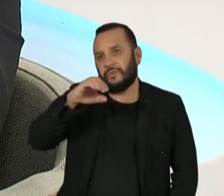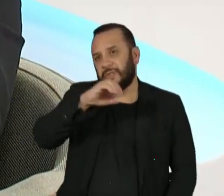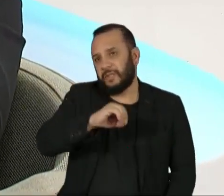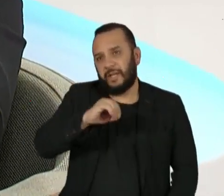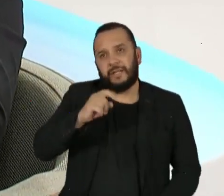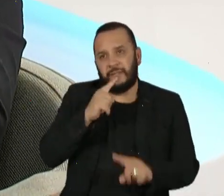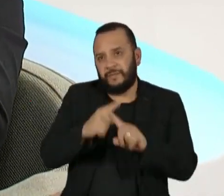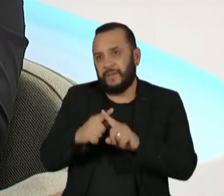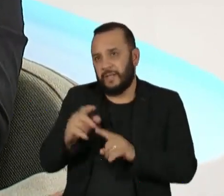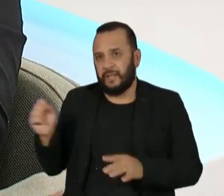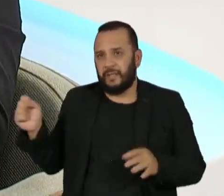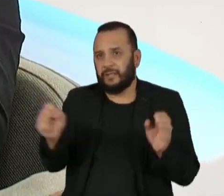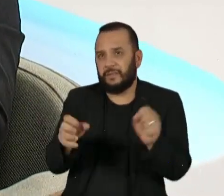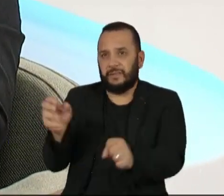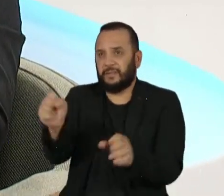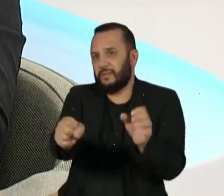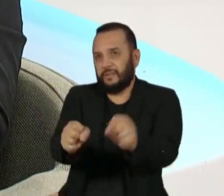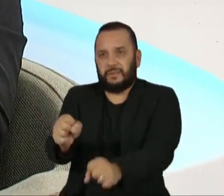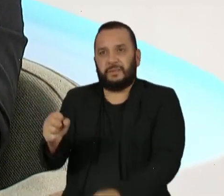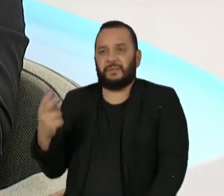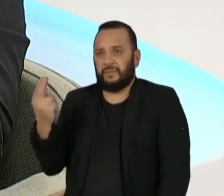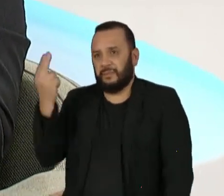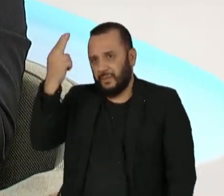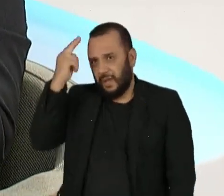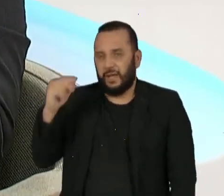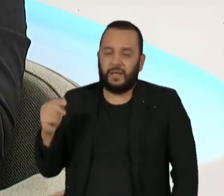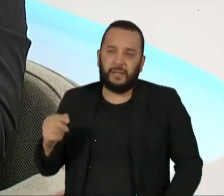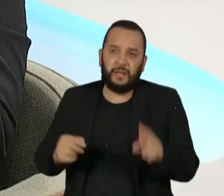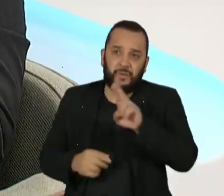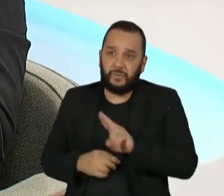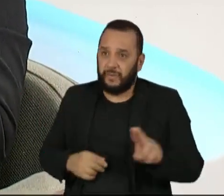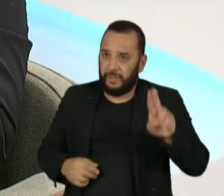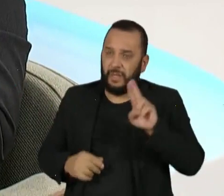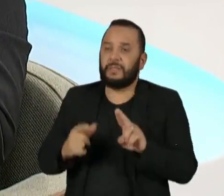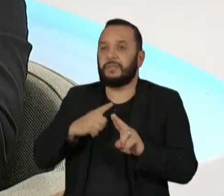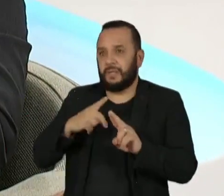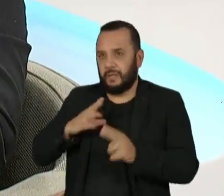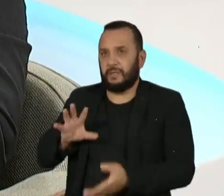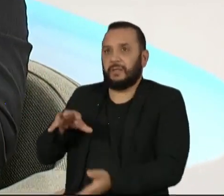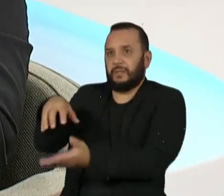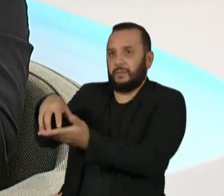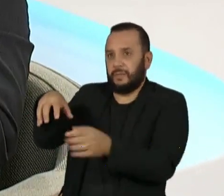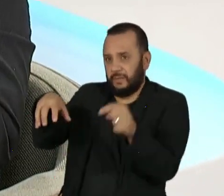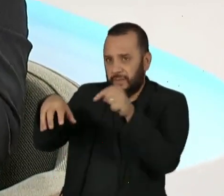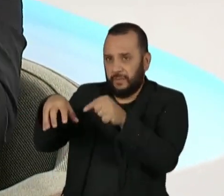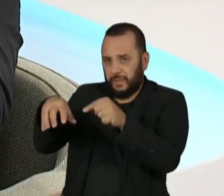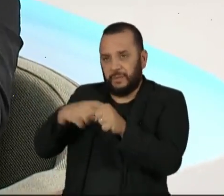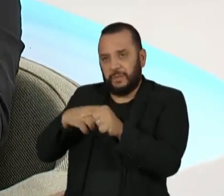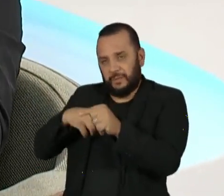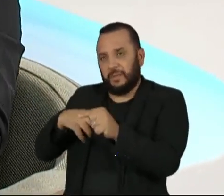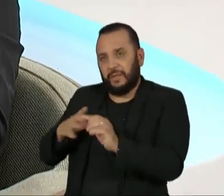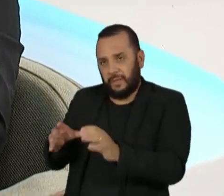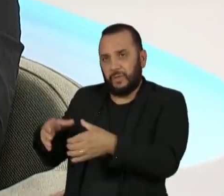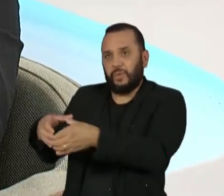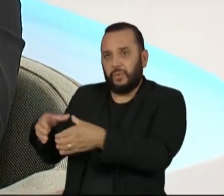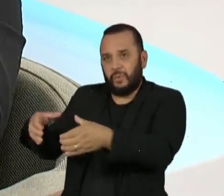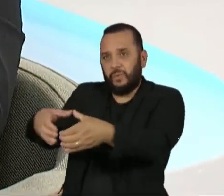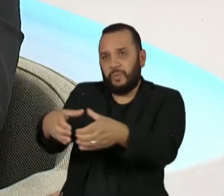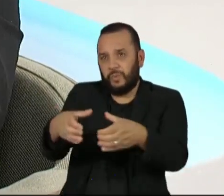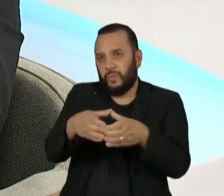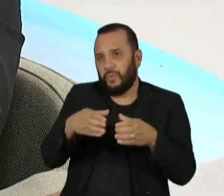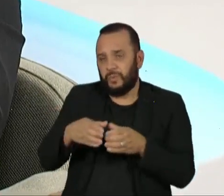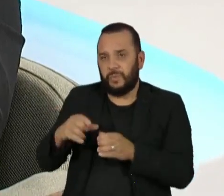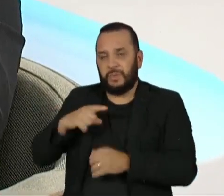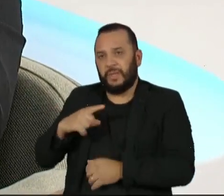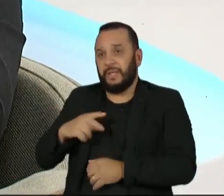reposição. Sendo que nós temos na universidade uma estrutura departamental e com unidades. Nós temos 50 unidades